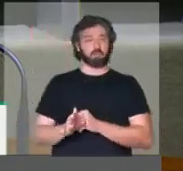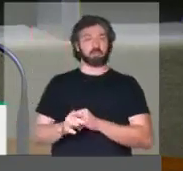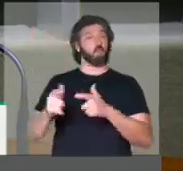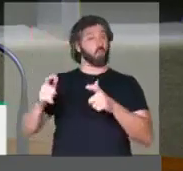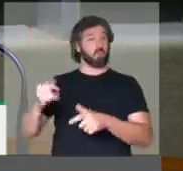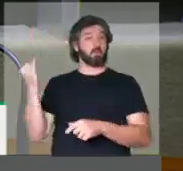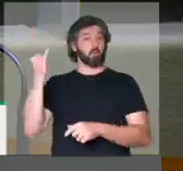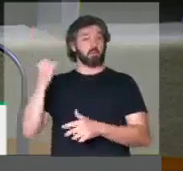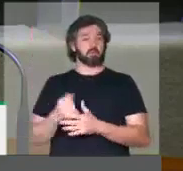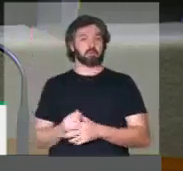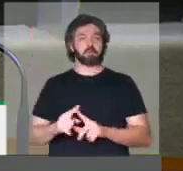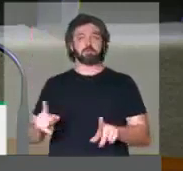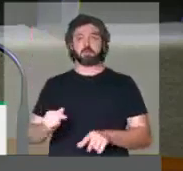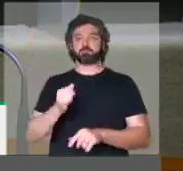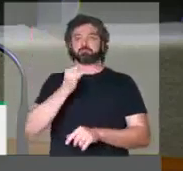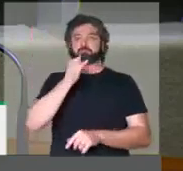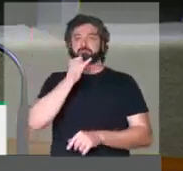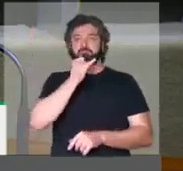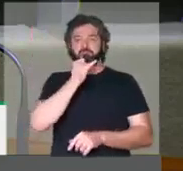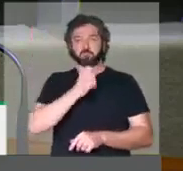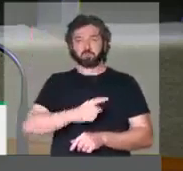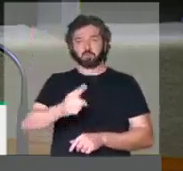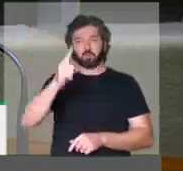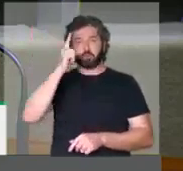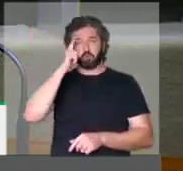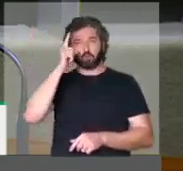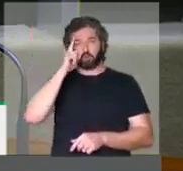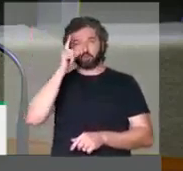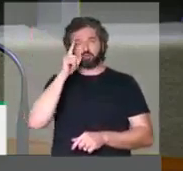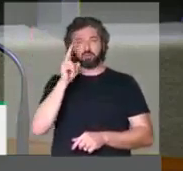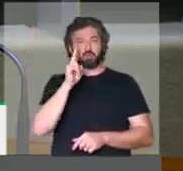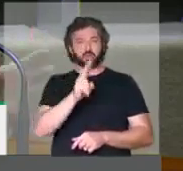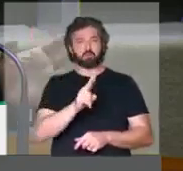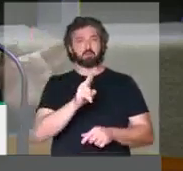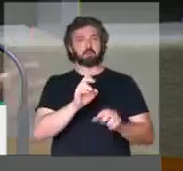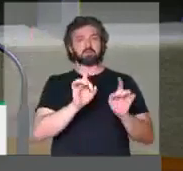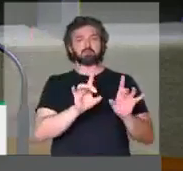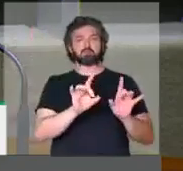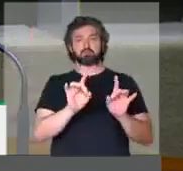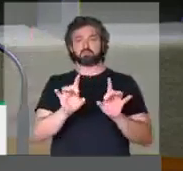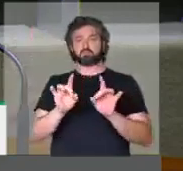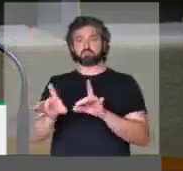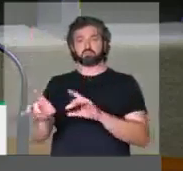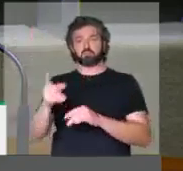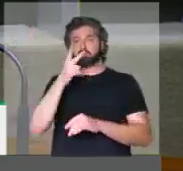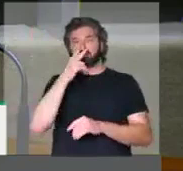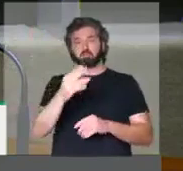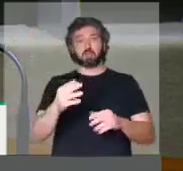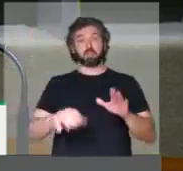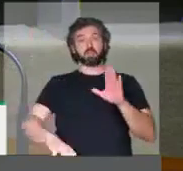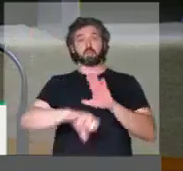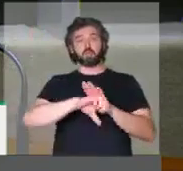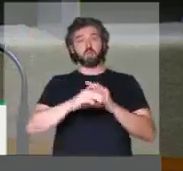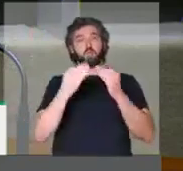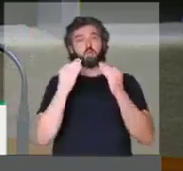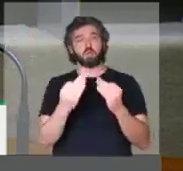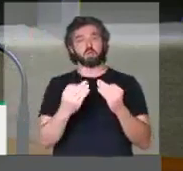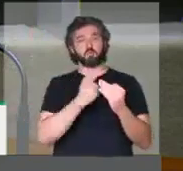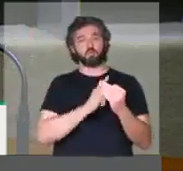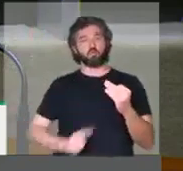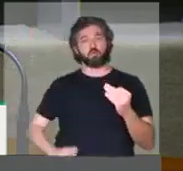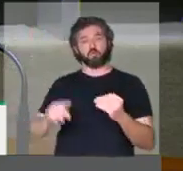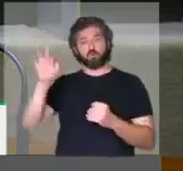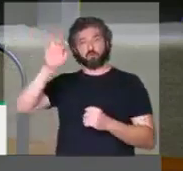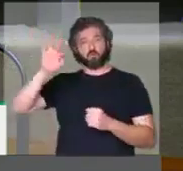E é com muita tristeza que todos os dias nós assistimos a um desmonte irresponsável, criminoso, feito pelo